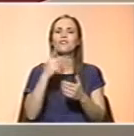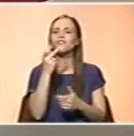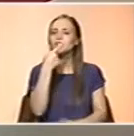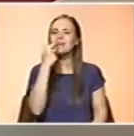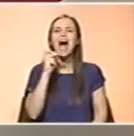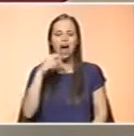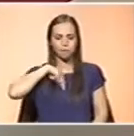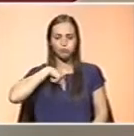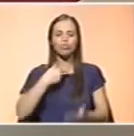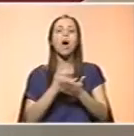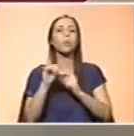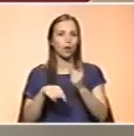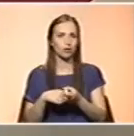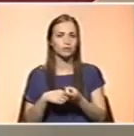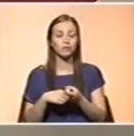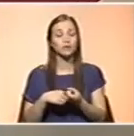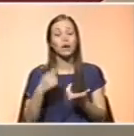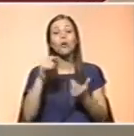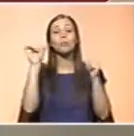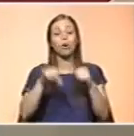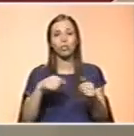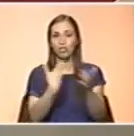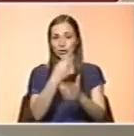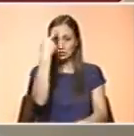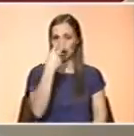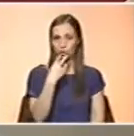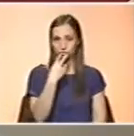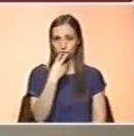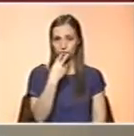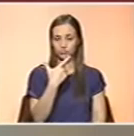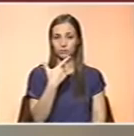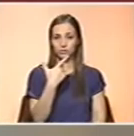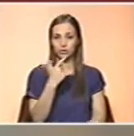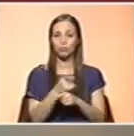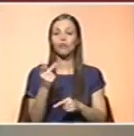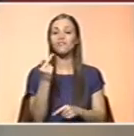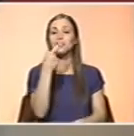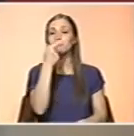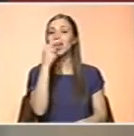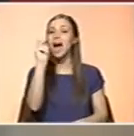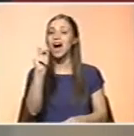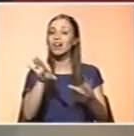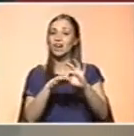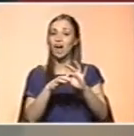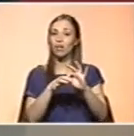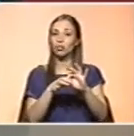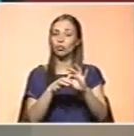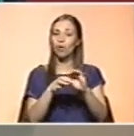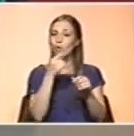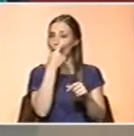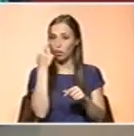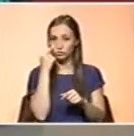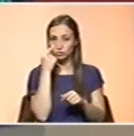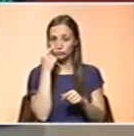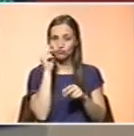A mais extrema, uma das mais extremas é a cegueira. Porque a vitamina A está muito envolvida no desenvolvimento do nosso sistema visual. A